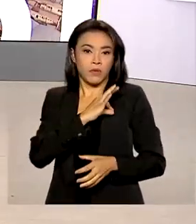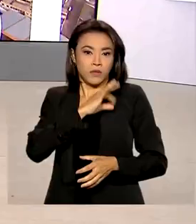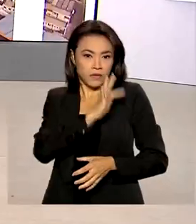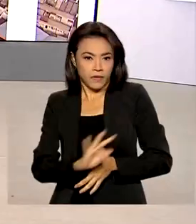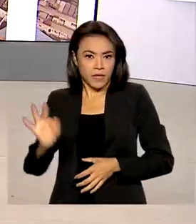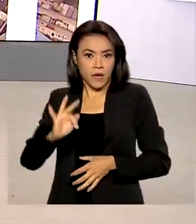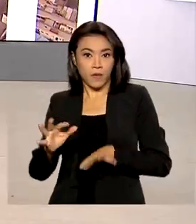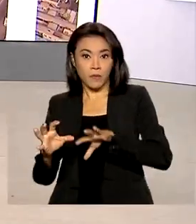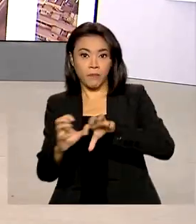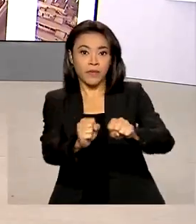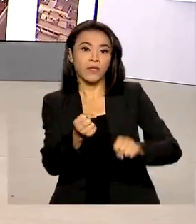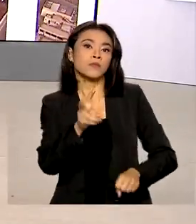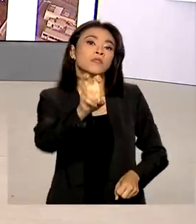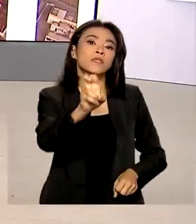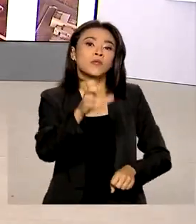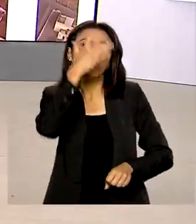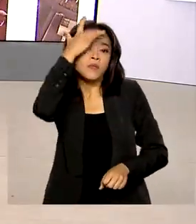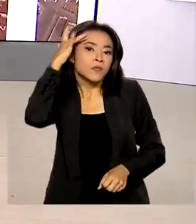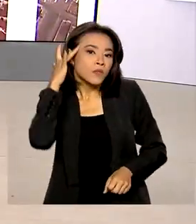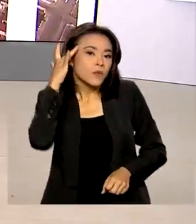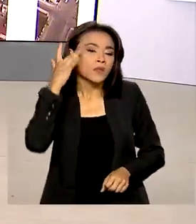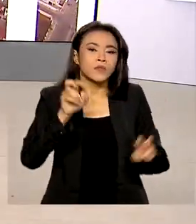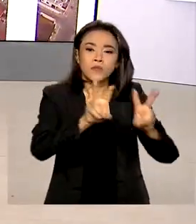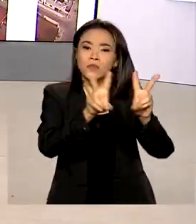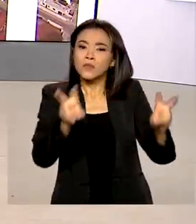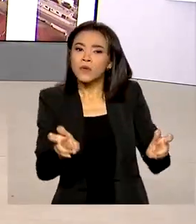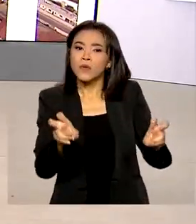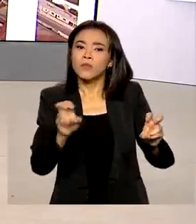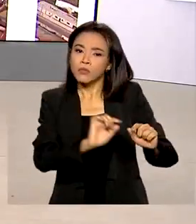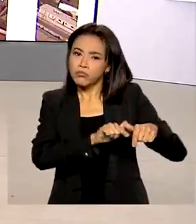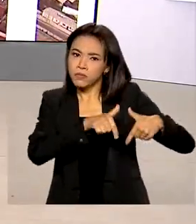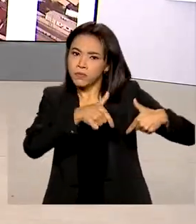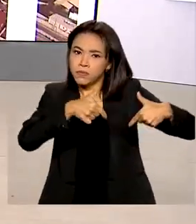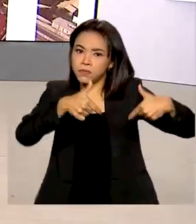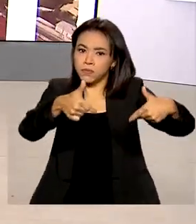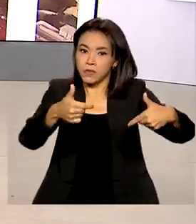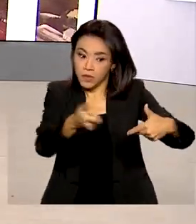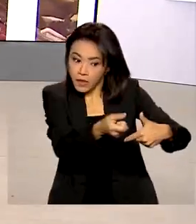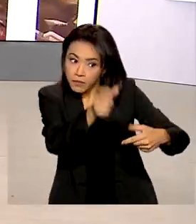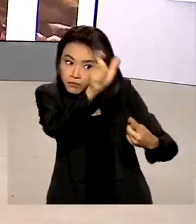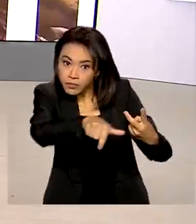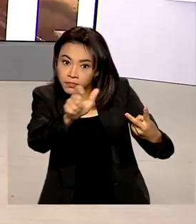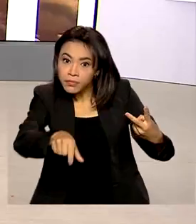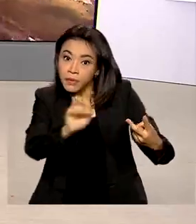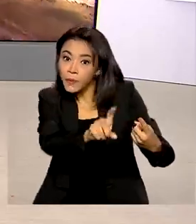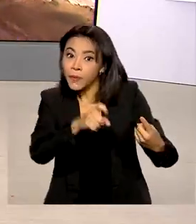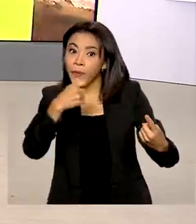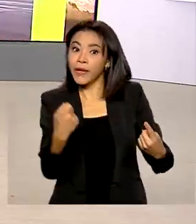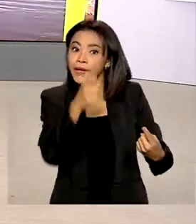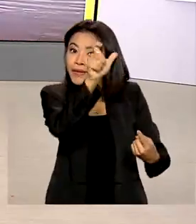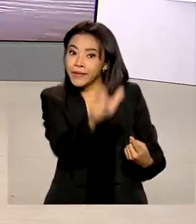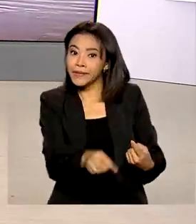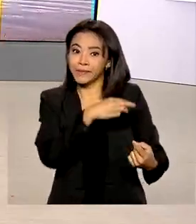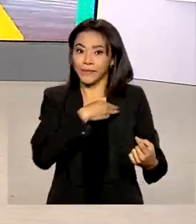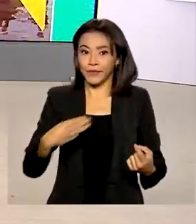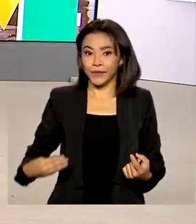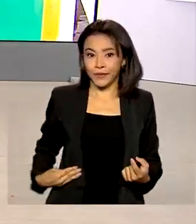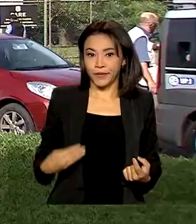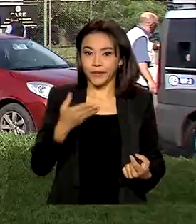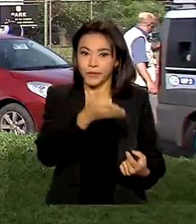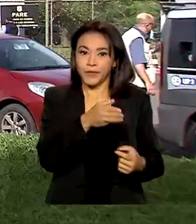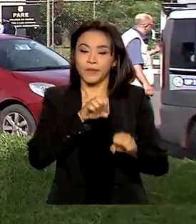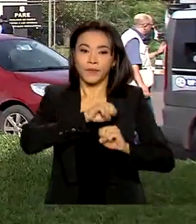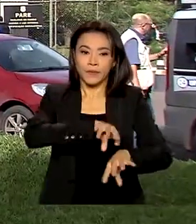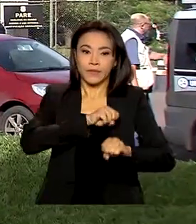pessoas durante o cumprimento de mandados da Operação Acesso Pago. Entre os presos está o ex-ministro da Educação, Milton Ribeiro.